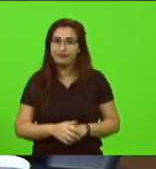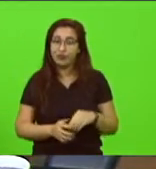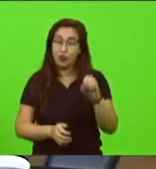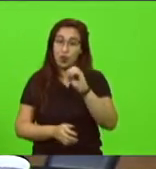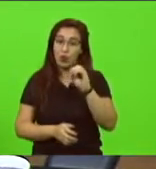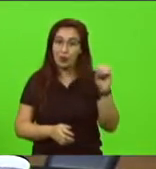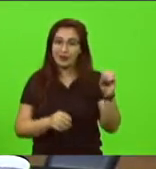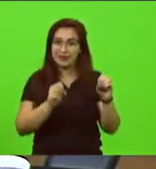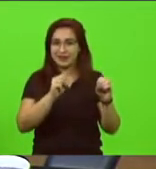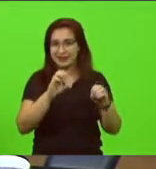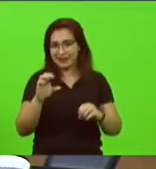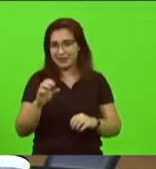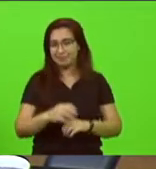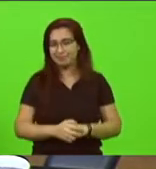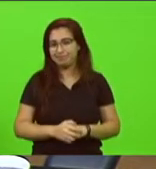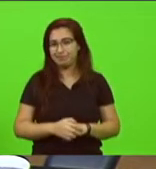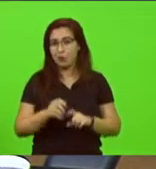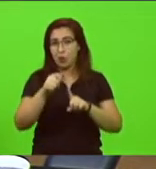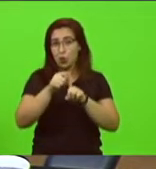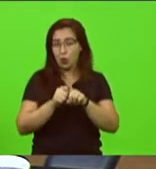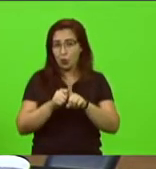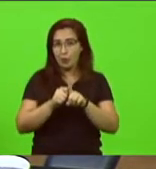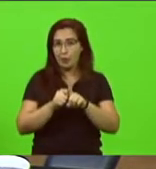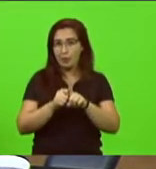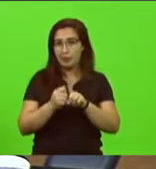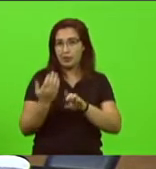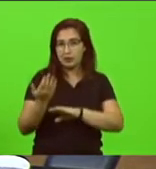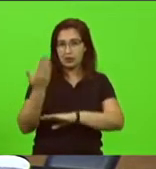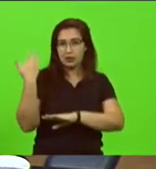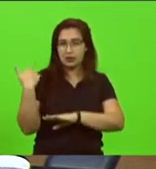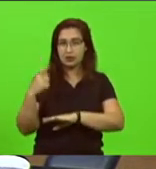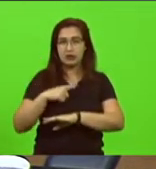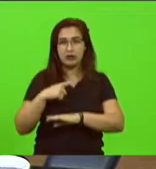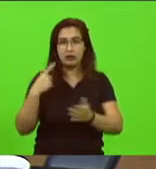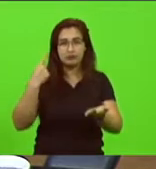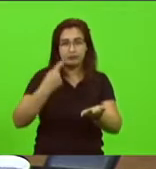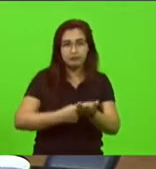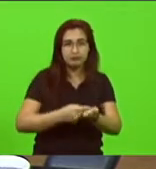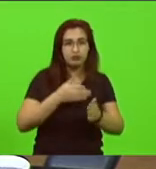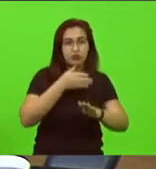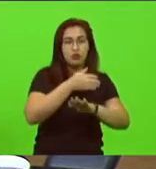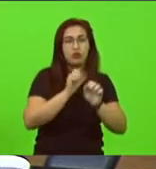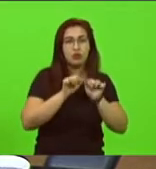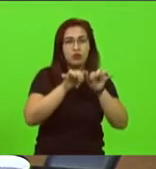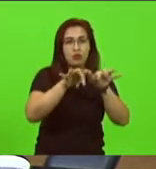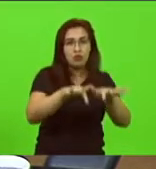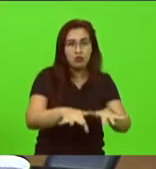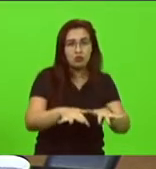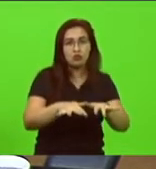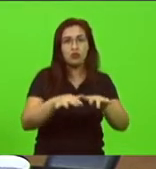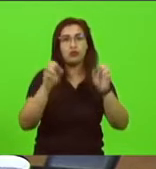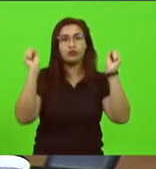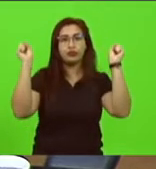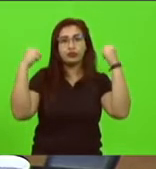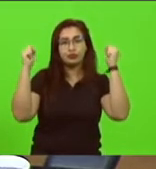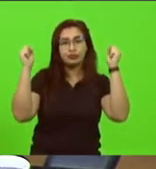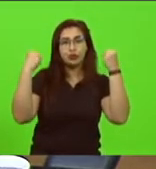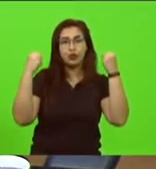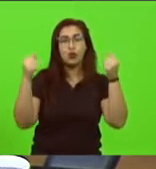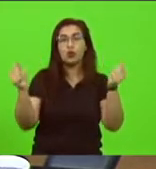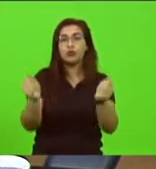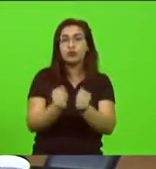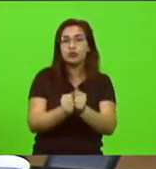atrás nós tivemos um encontro em Chapecó com o governo do estado com representantes da agricultura familiar e com a ministra da